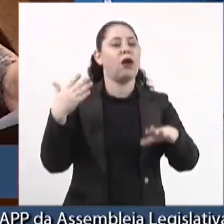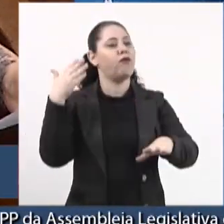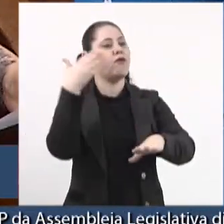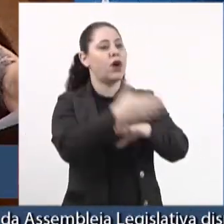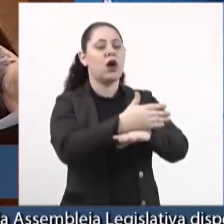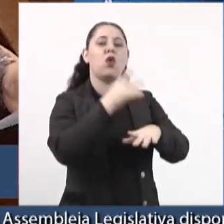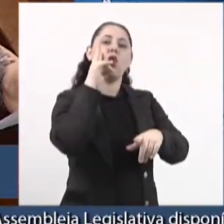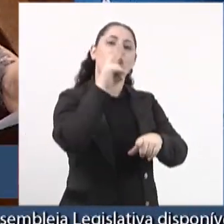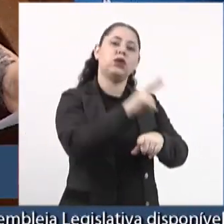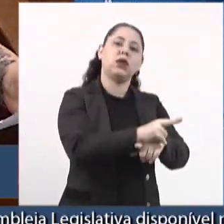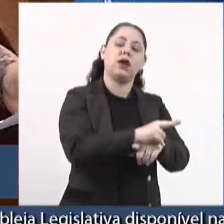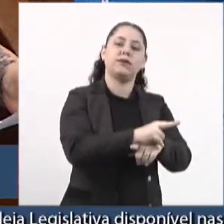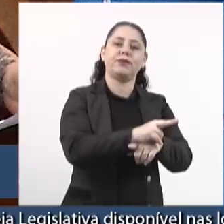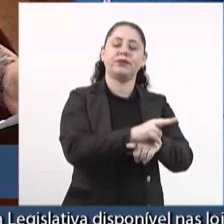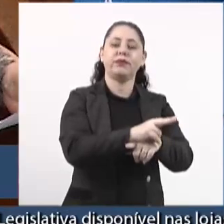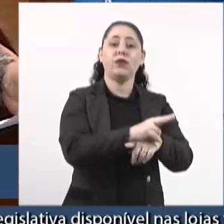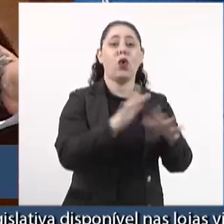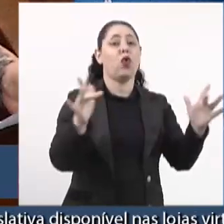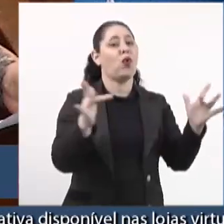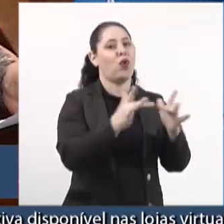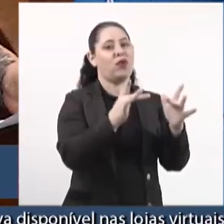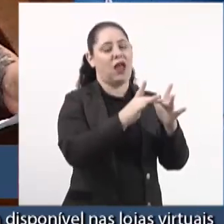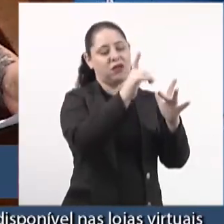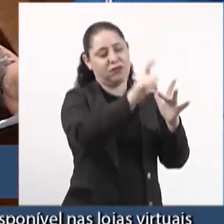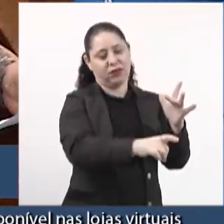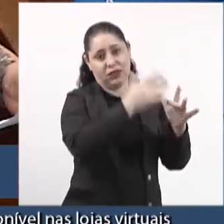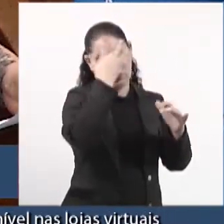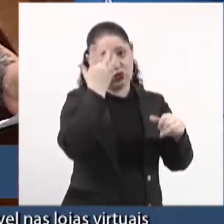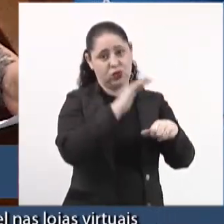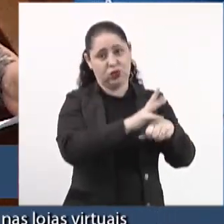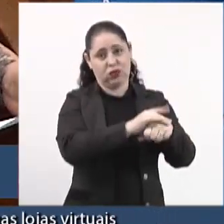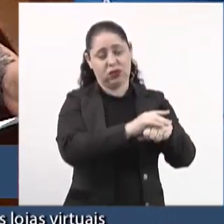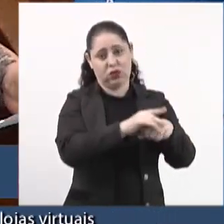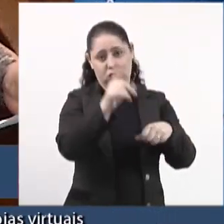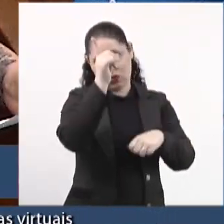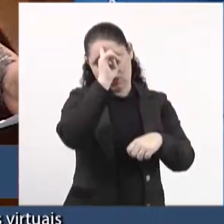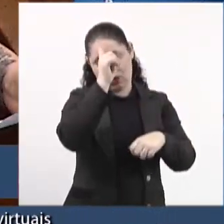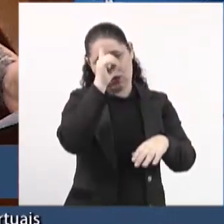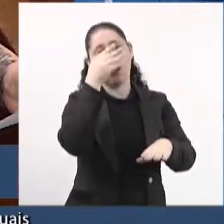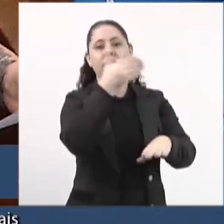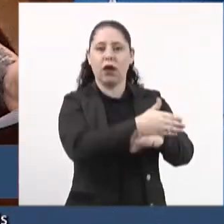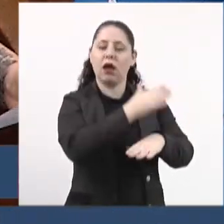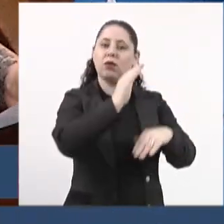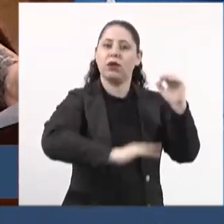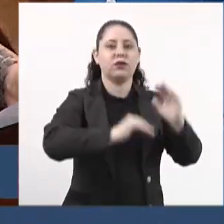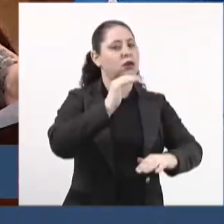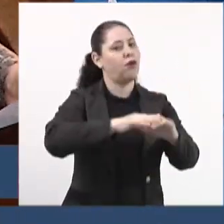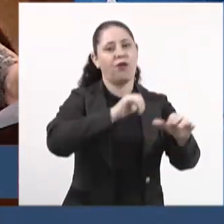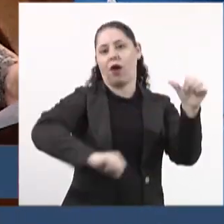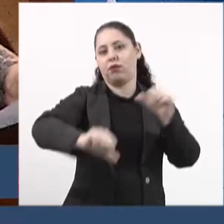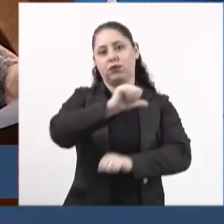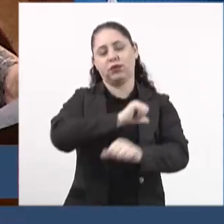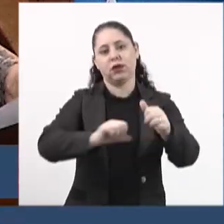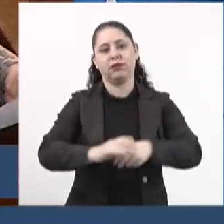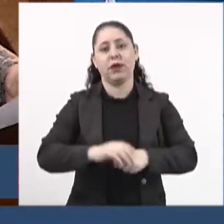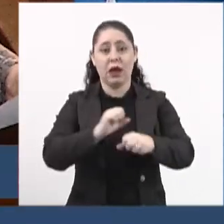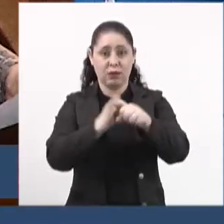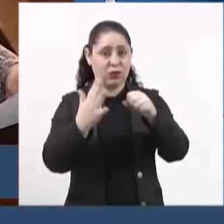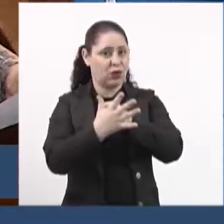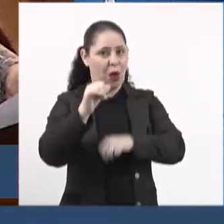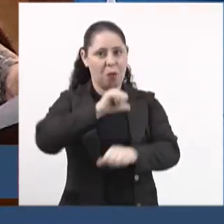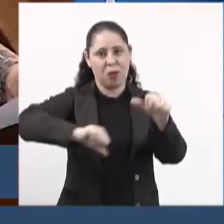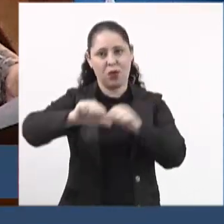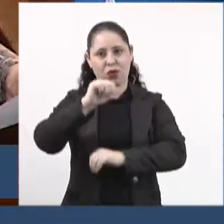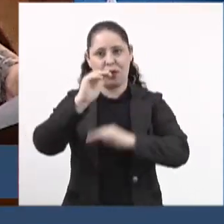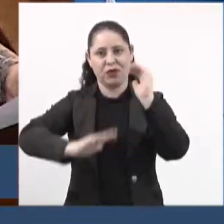ir cuidar o paciente, temos contato com esse paciente. Todos os dias estaremos lá. Nossa profissão não vai mudar. A pandemia não mudou nossa